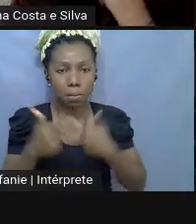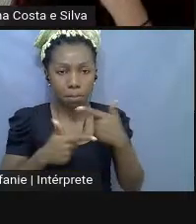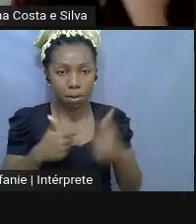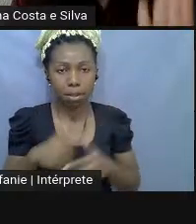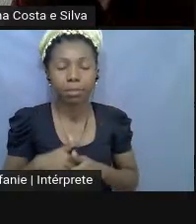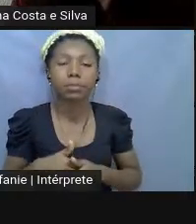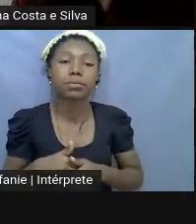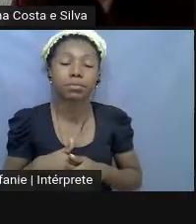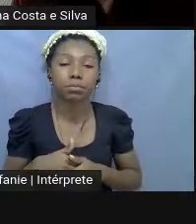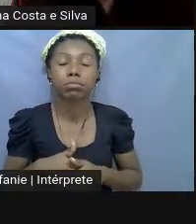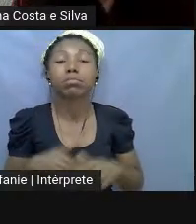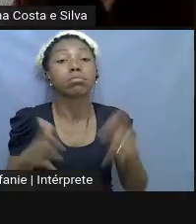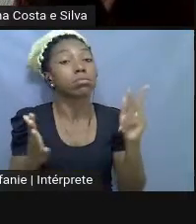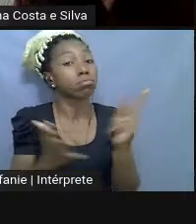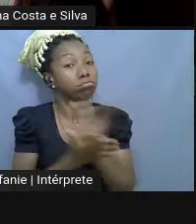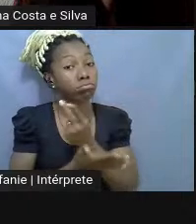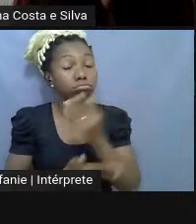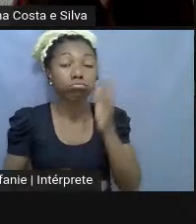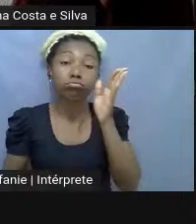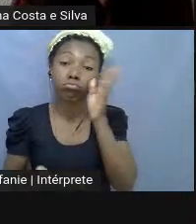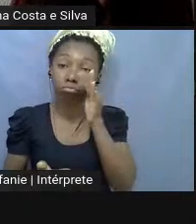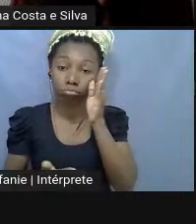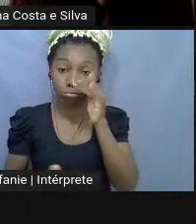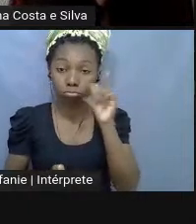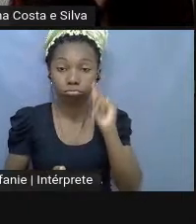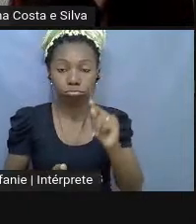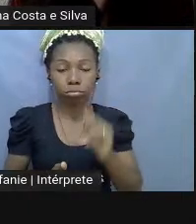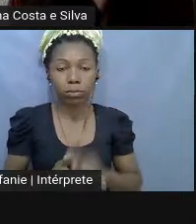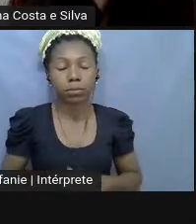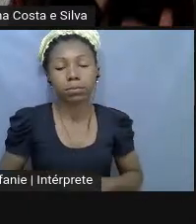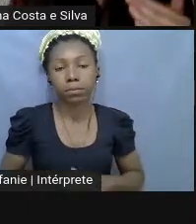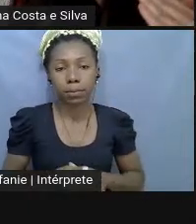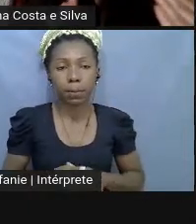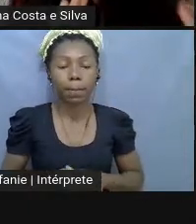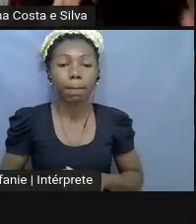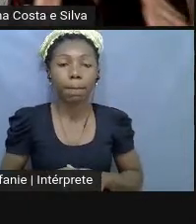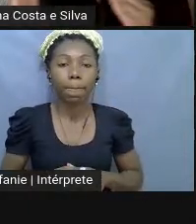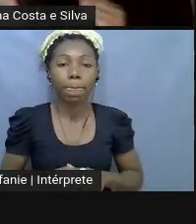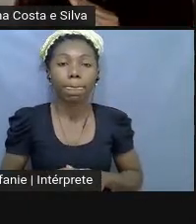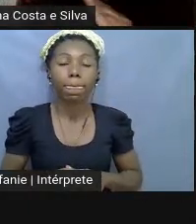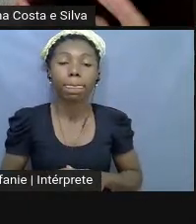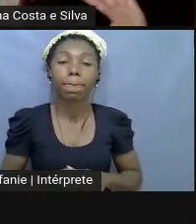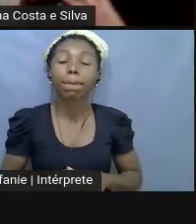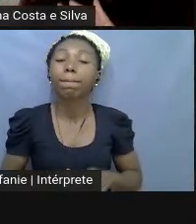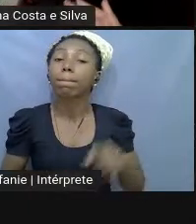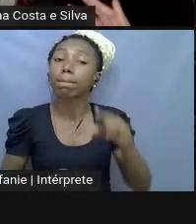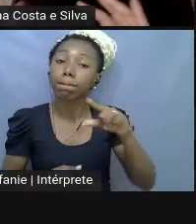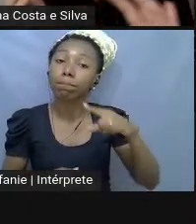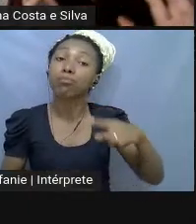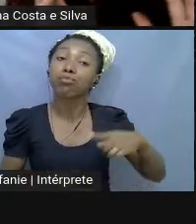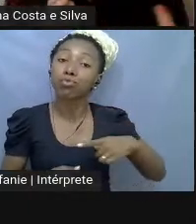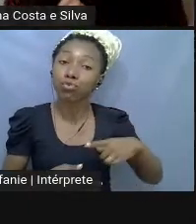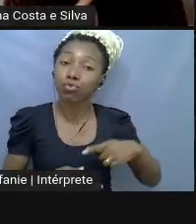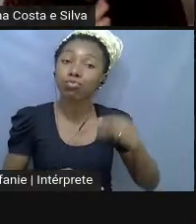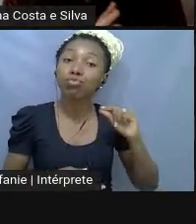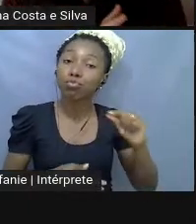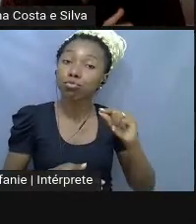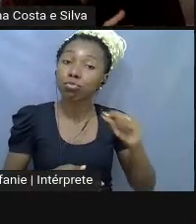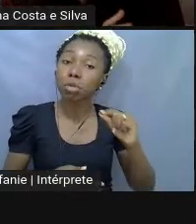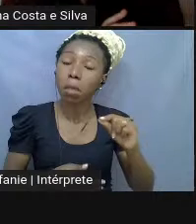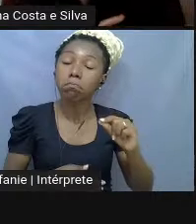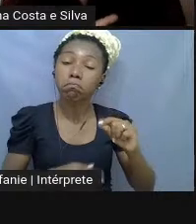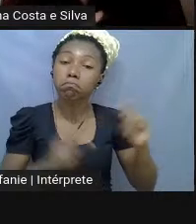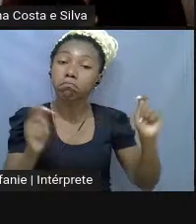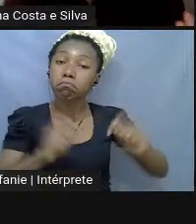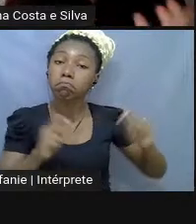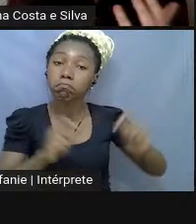E... Aconteceu uma coisa muito curiosa, que é... É... Ele existia em algum lugar entre o funcional e o